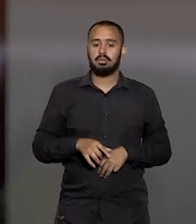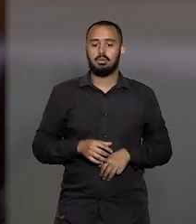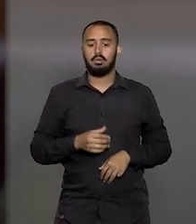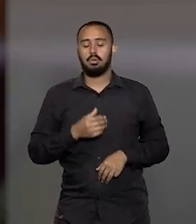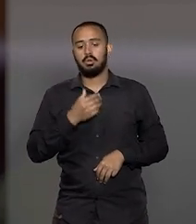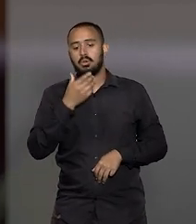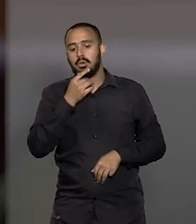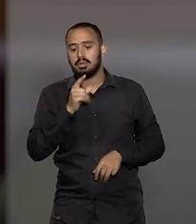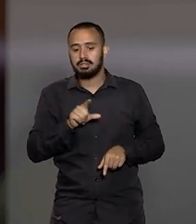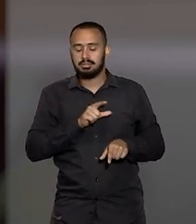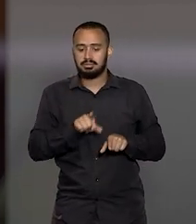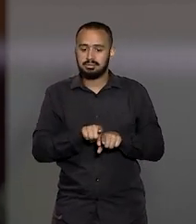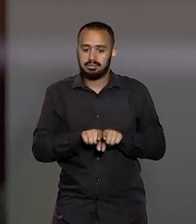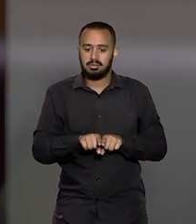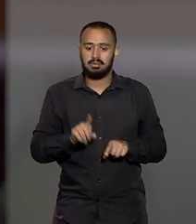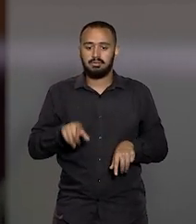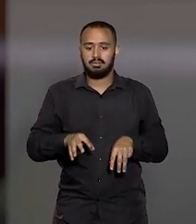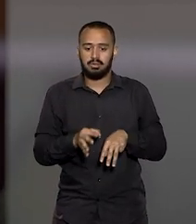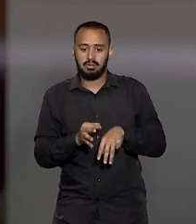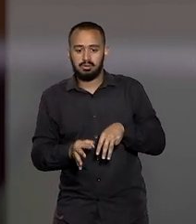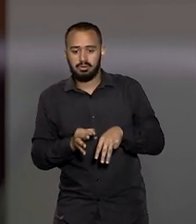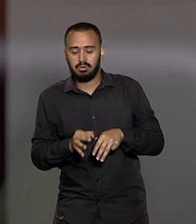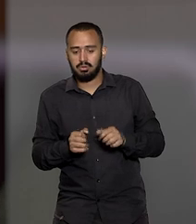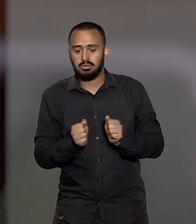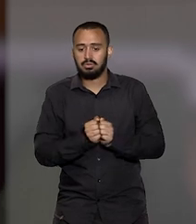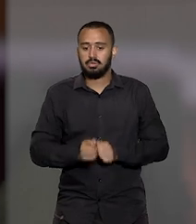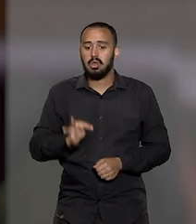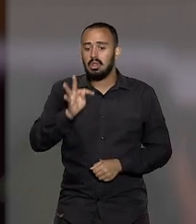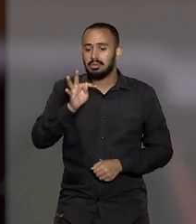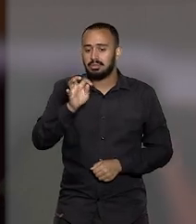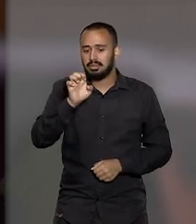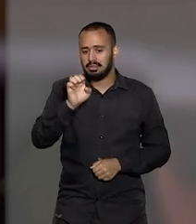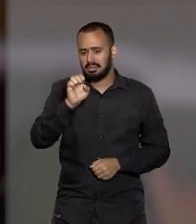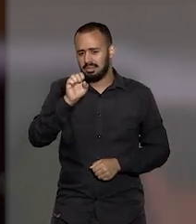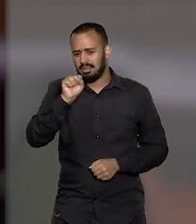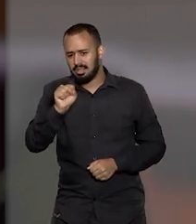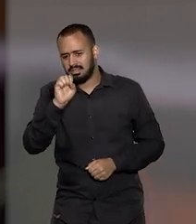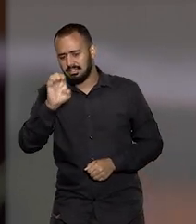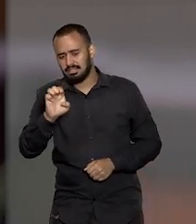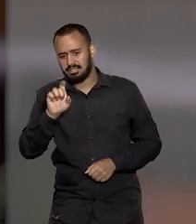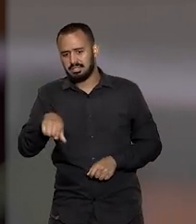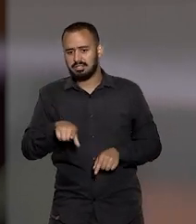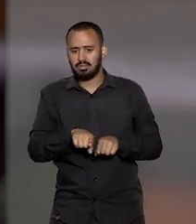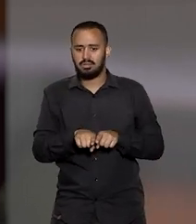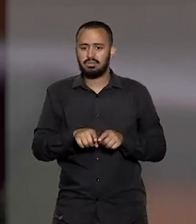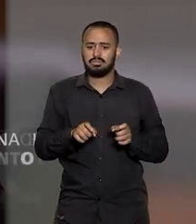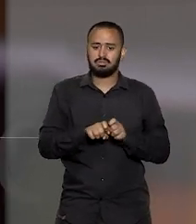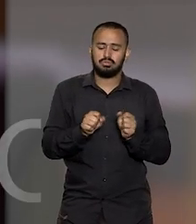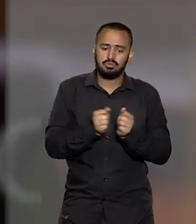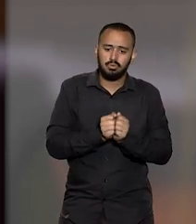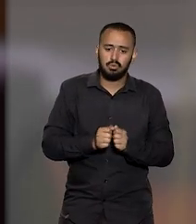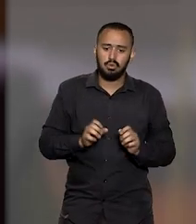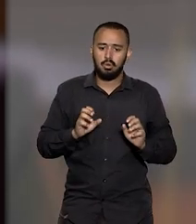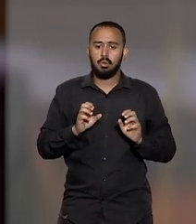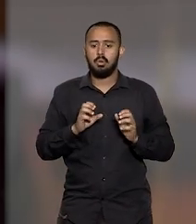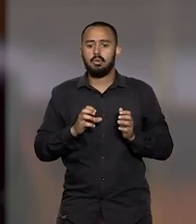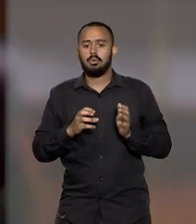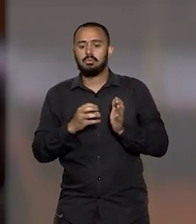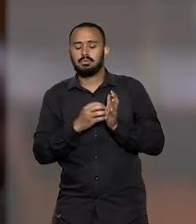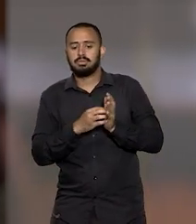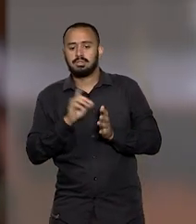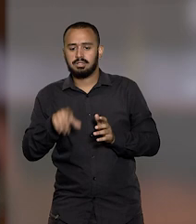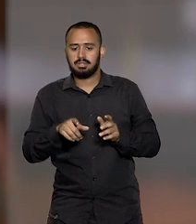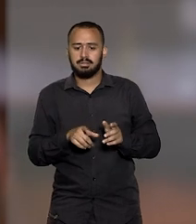Fischer atuou como ministro do Tribunal Superior Eleitoral e como corrigedor-geral eleitoral. Dirigiu a Escola